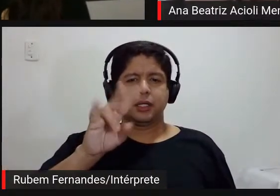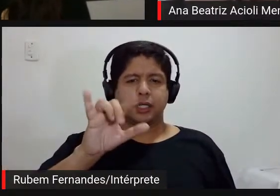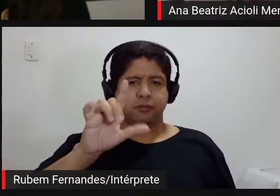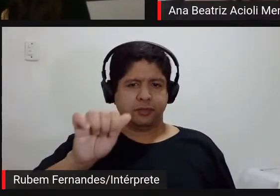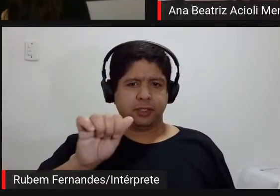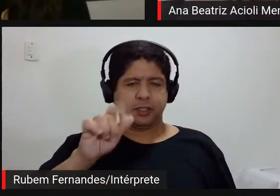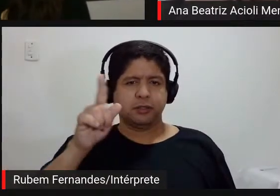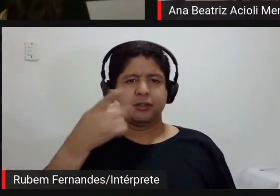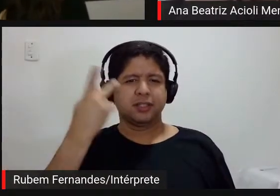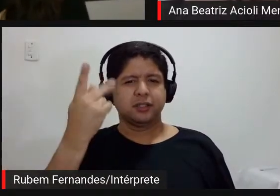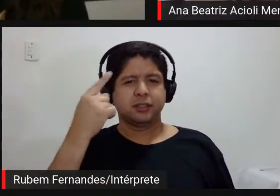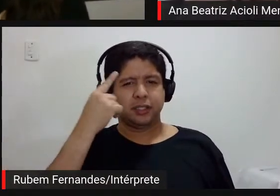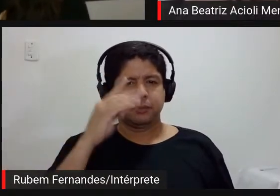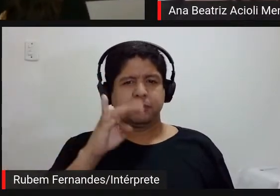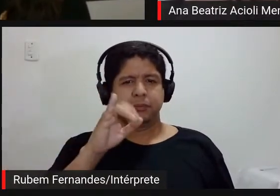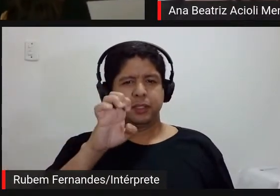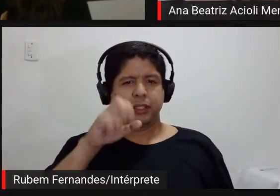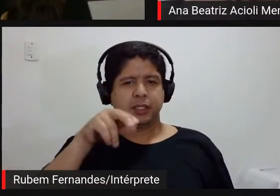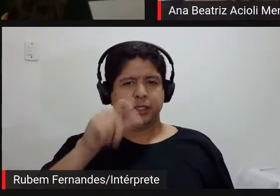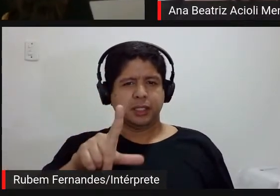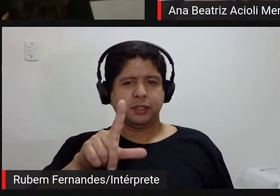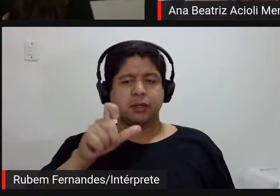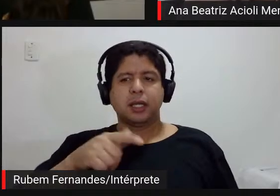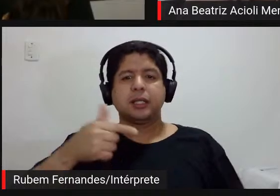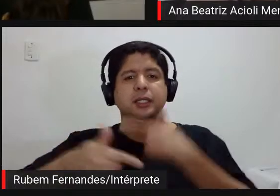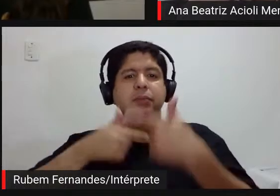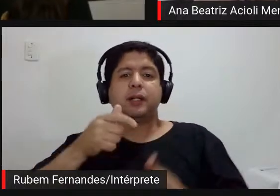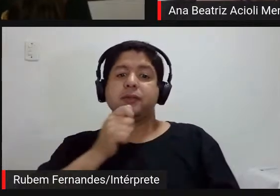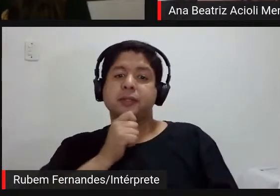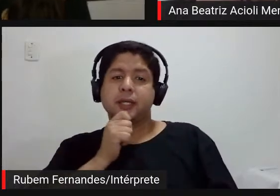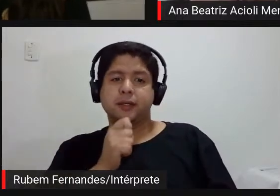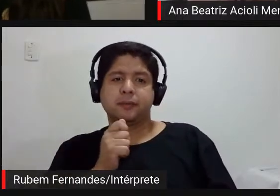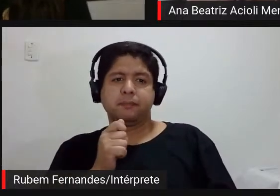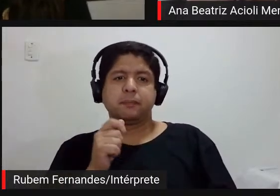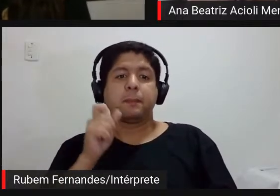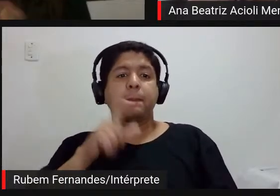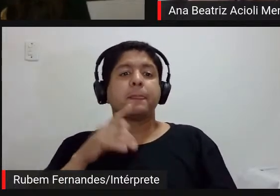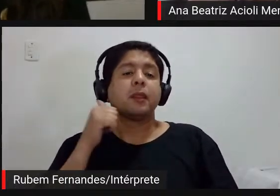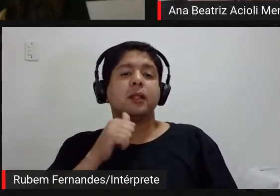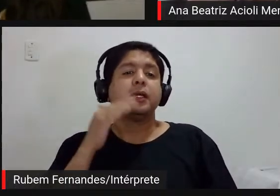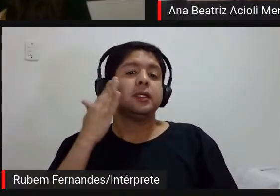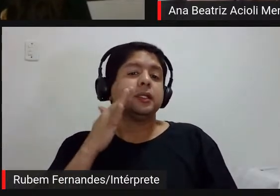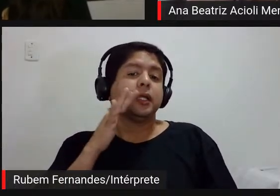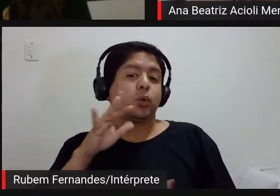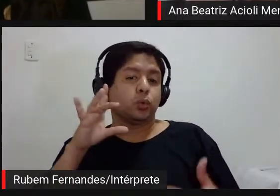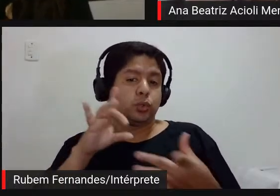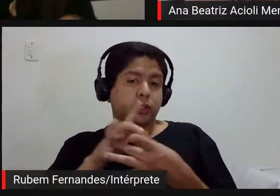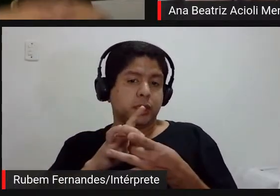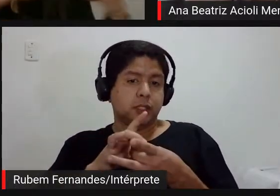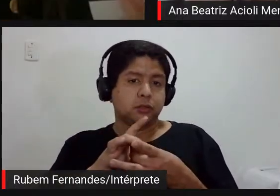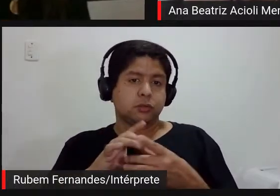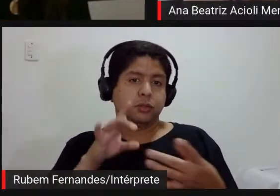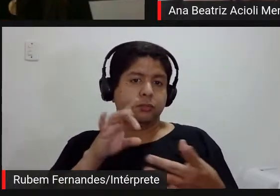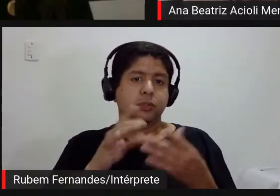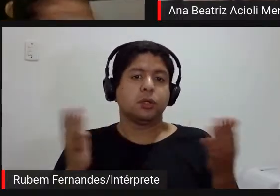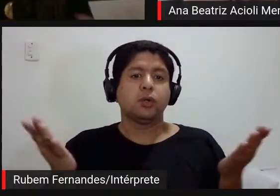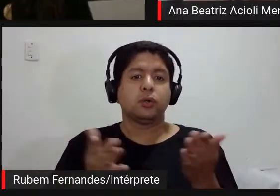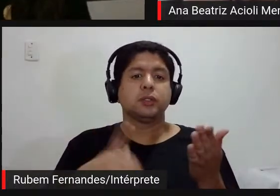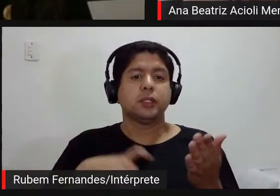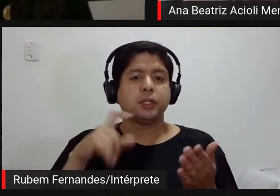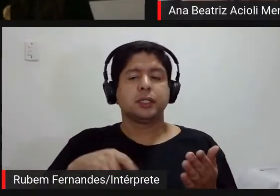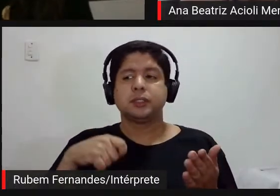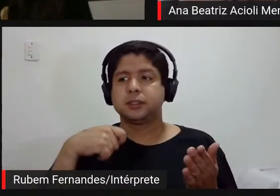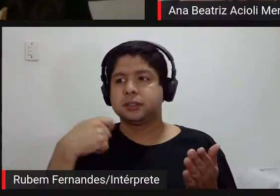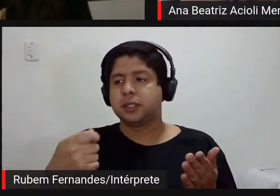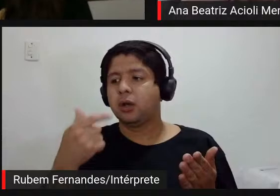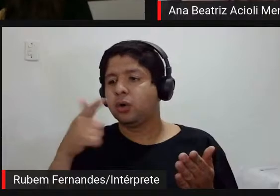partir do Helio Itzica que não tinha nenhum trabalho do Helio Itzica né porque ela entendeu que no contexto contemporâneo aquelas obras já seriam uma outra